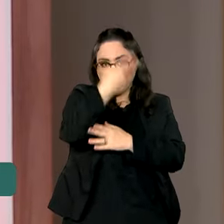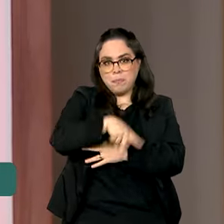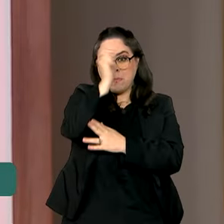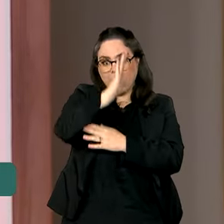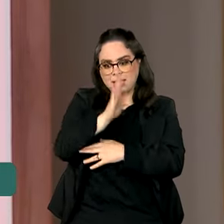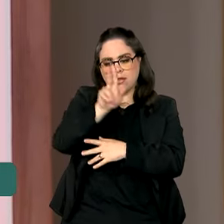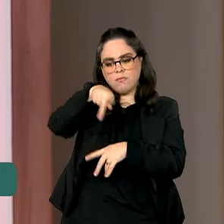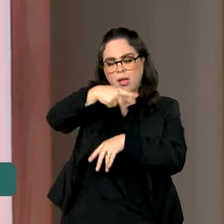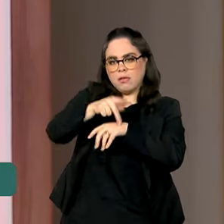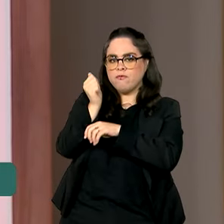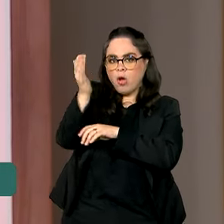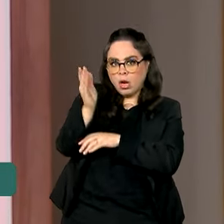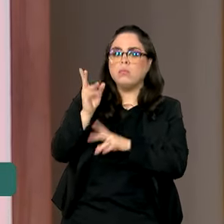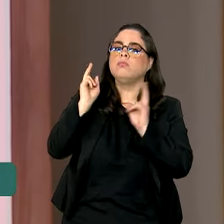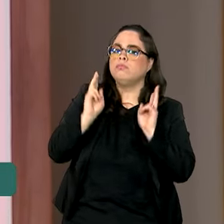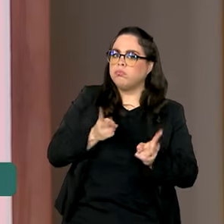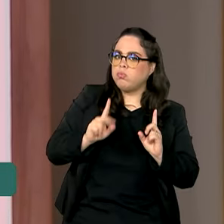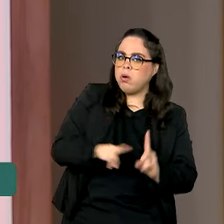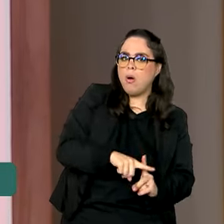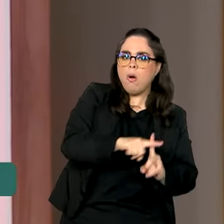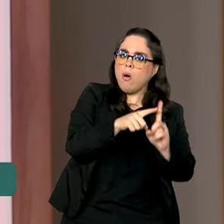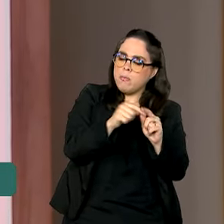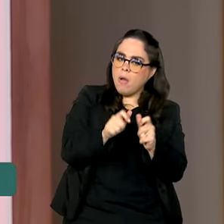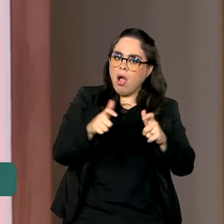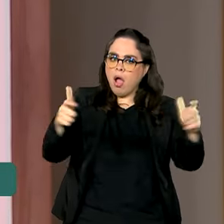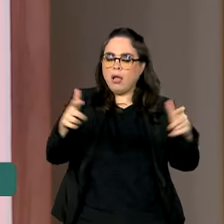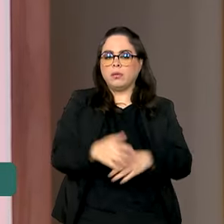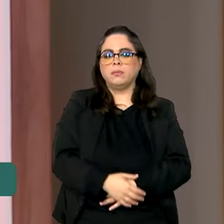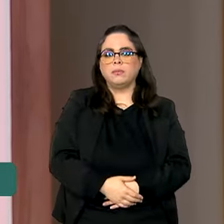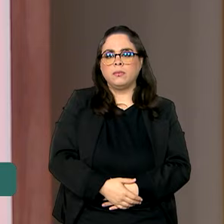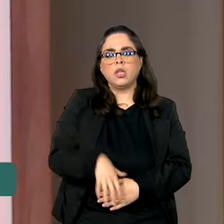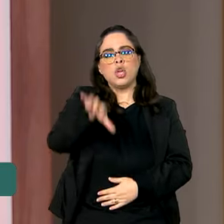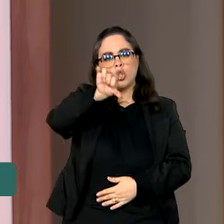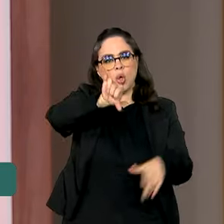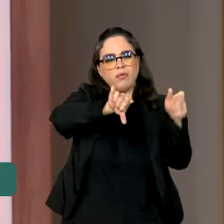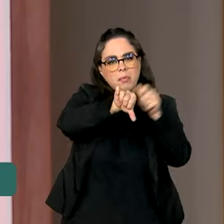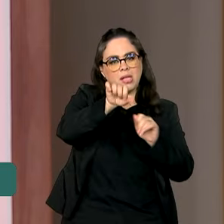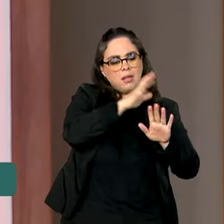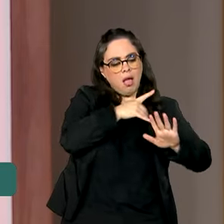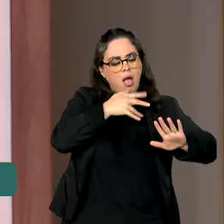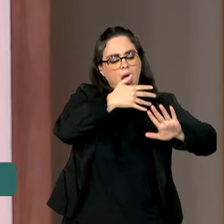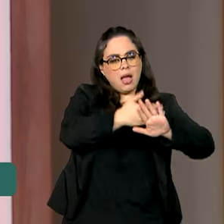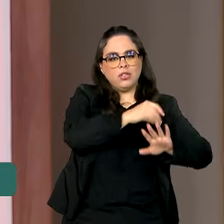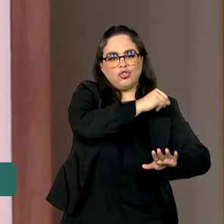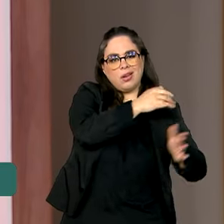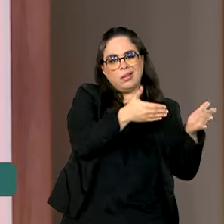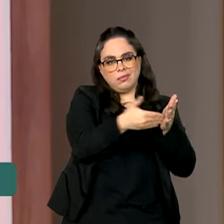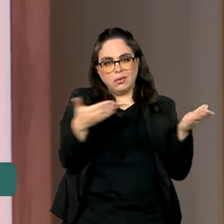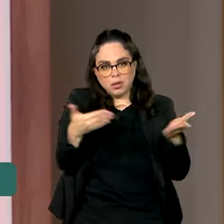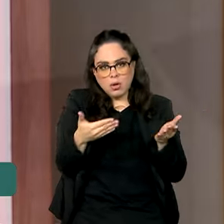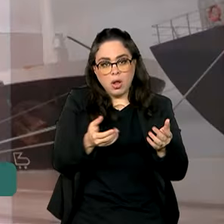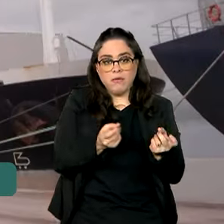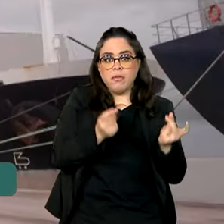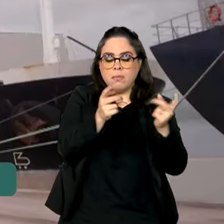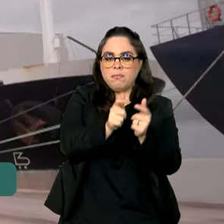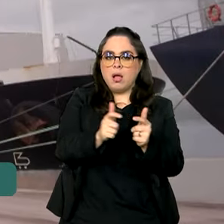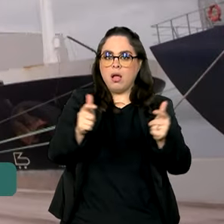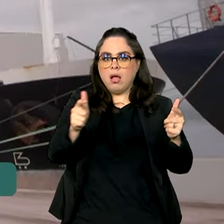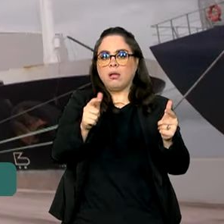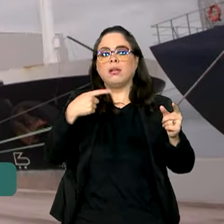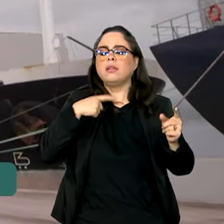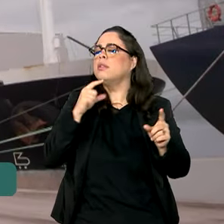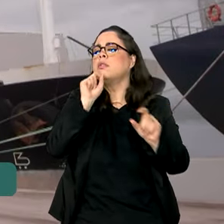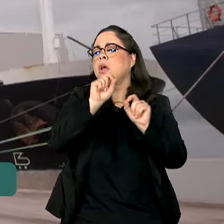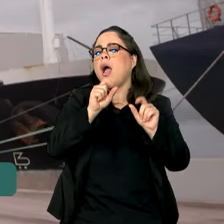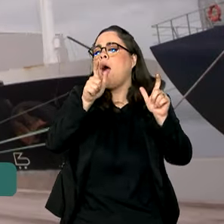países continuam gerando resultados positivos. Nos nove primeiros meses deste ano, as vendas aumentaram. É o que